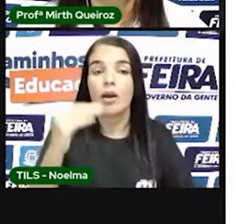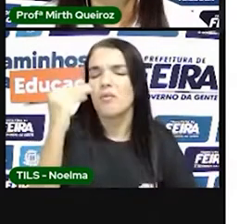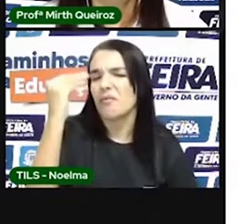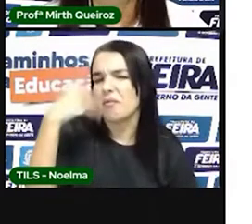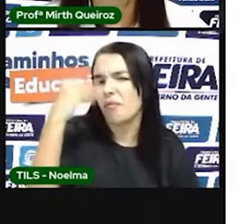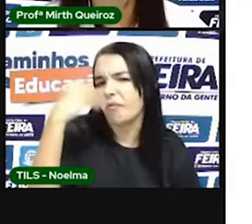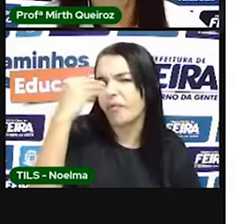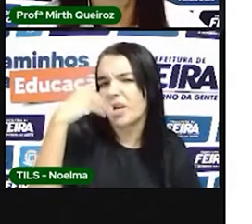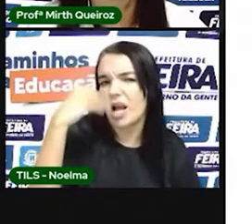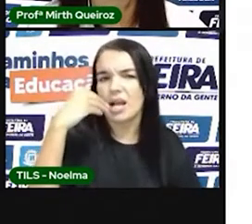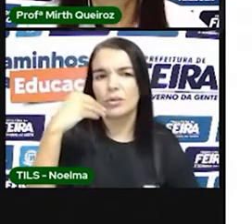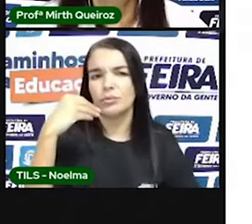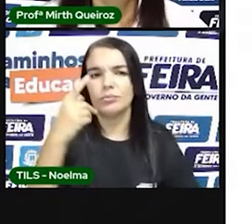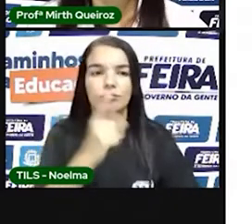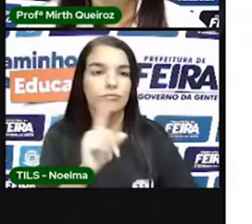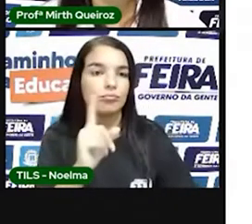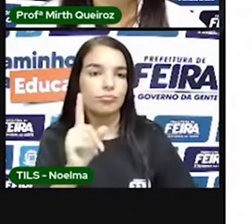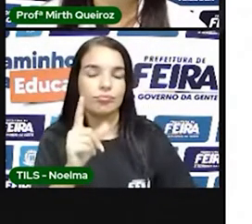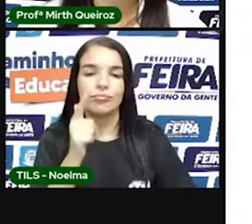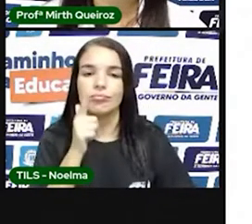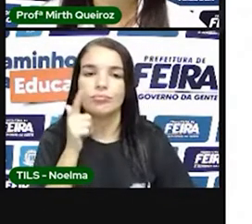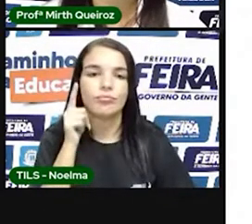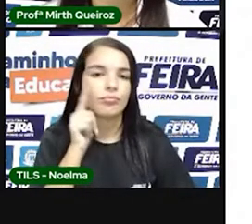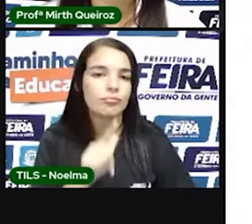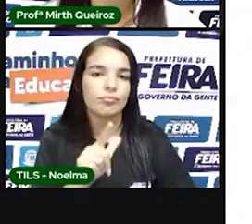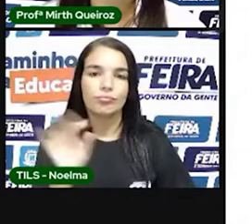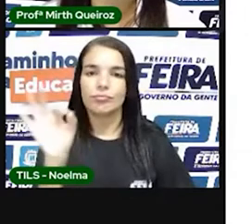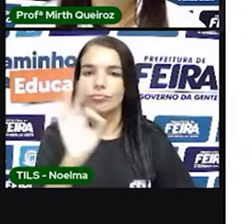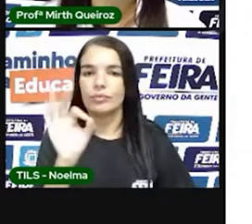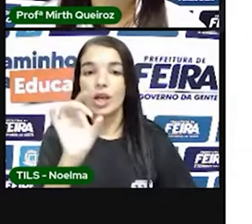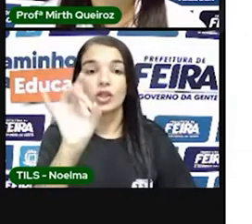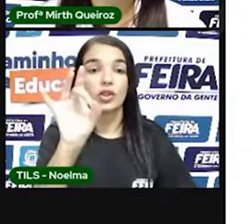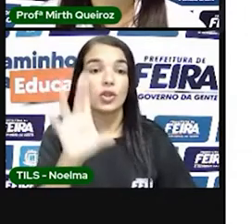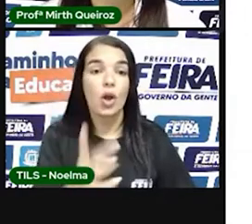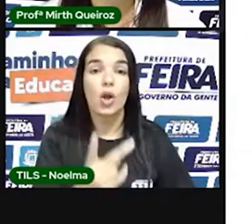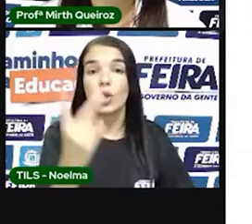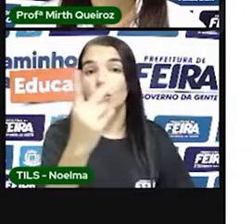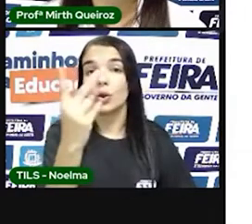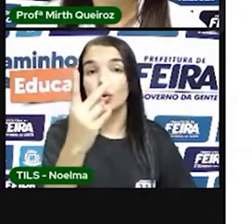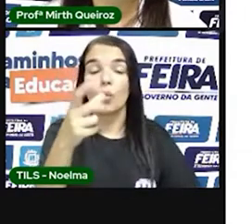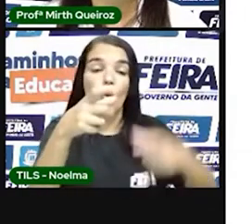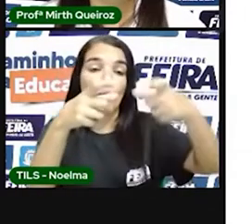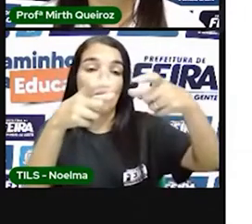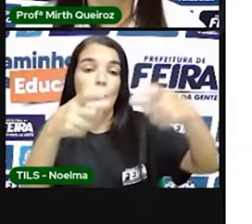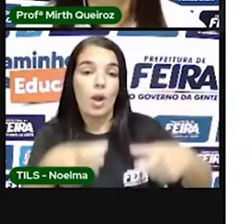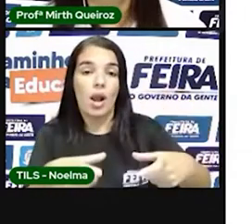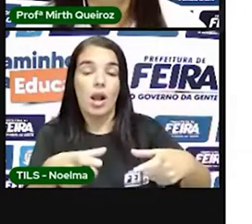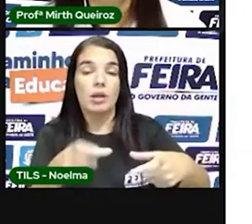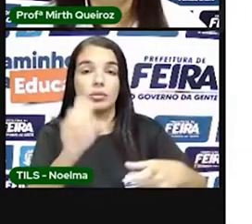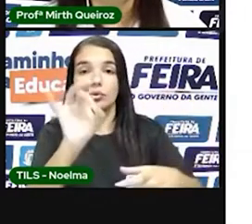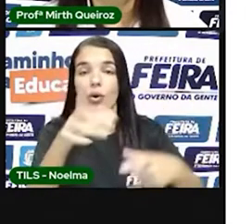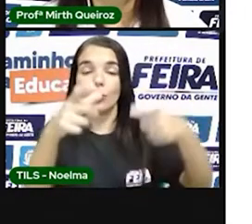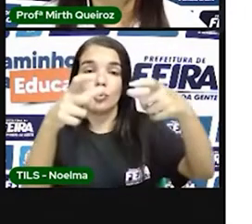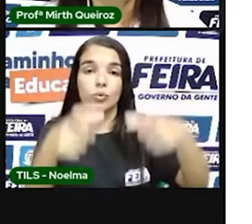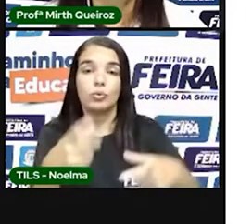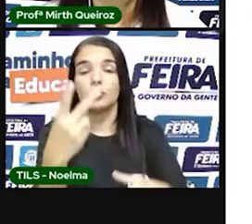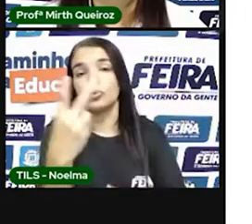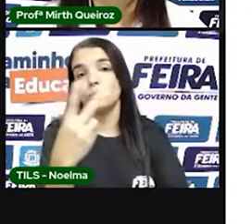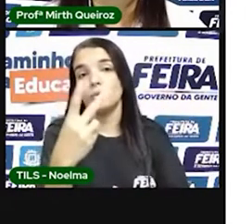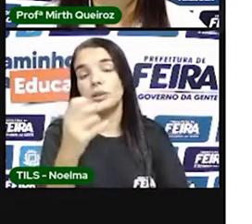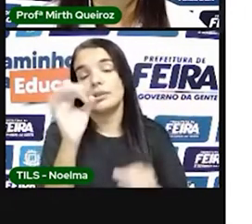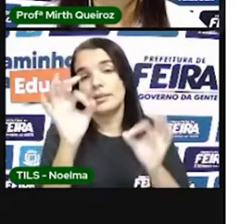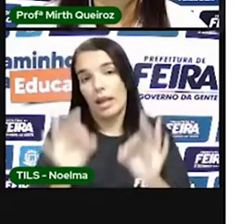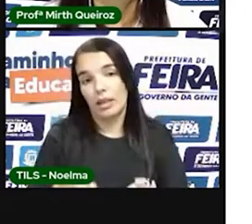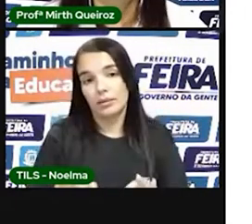capitanias. Não funcionou. Na verdade, só funcionou em dois locais, né? Só duas capitanias deram